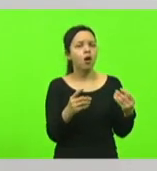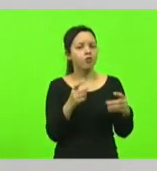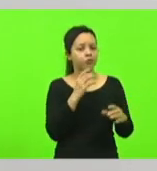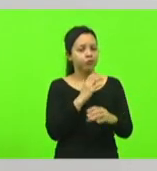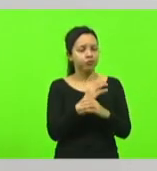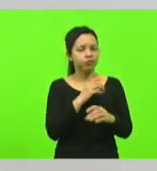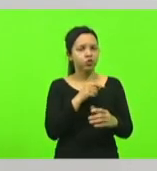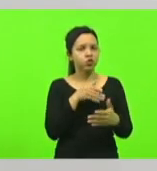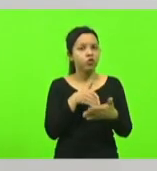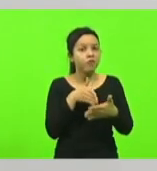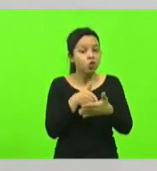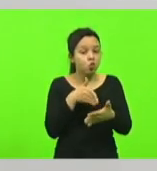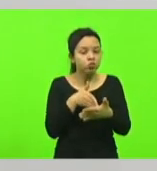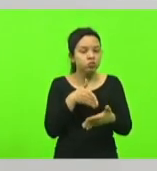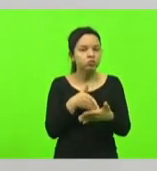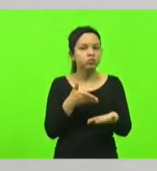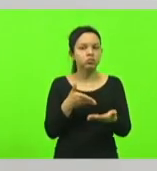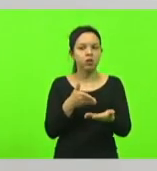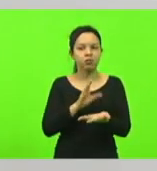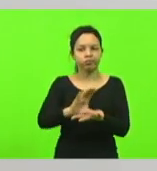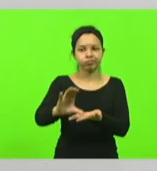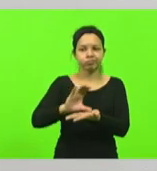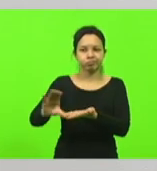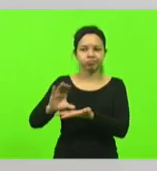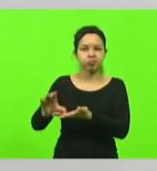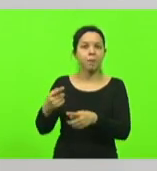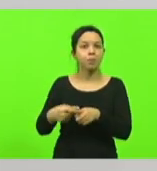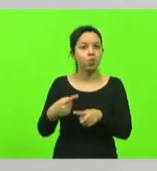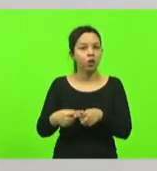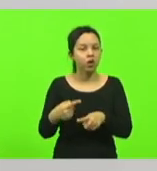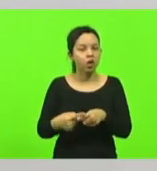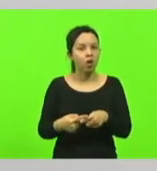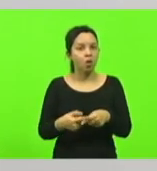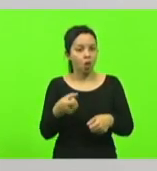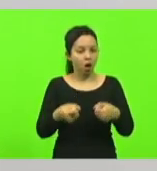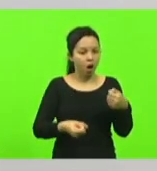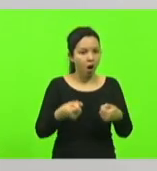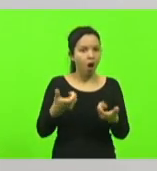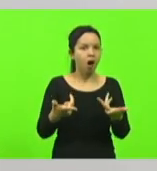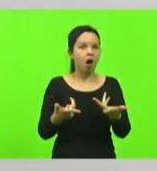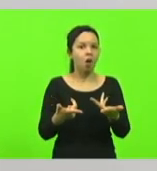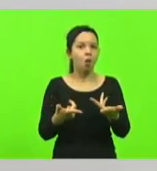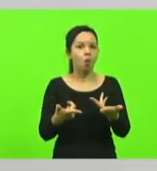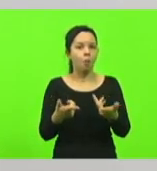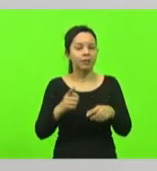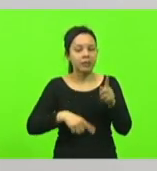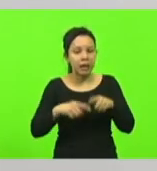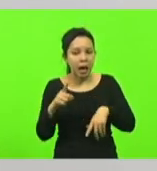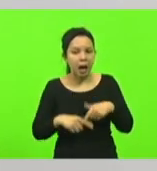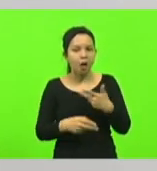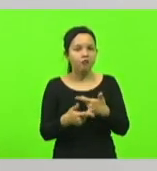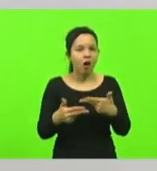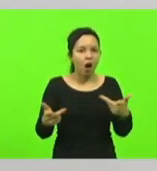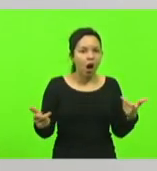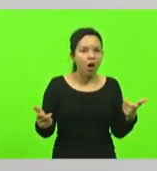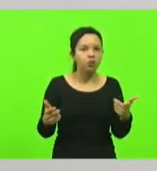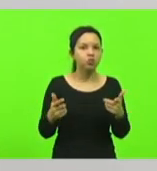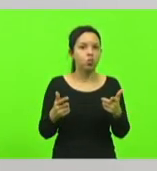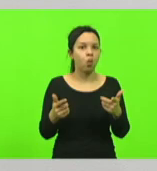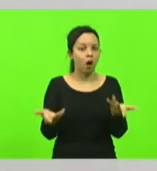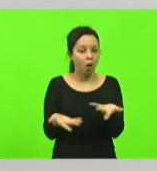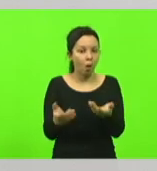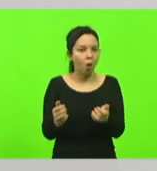impostos, porque o preço dos veículos, o preço do material subiu. E não houve um planejamento neste